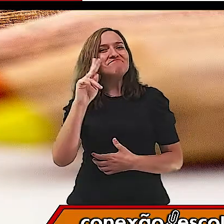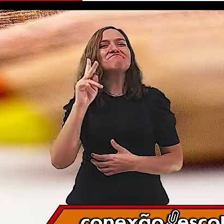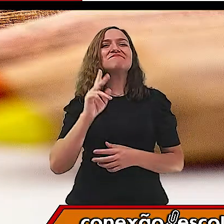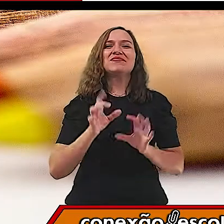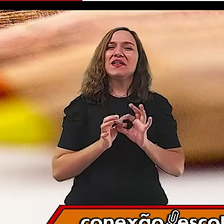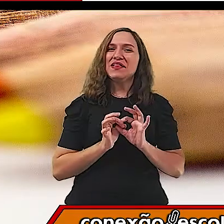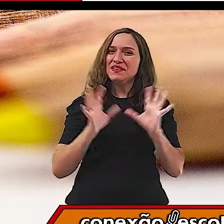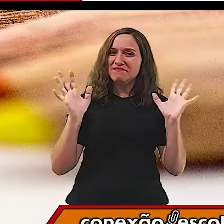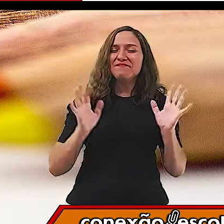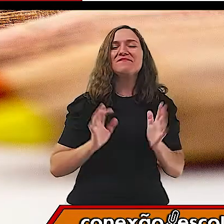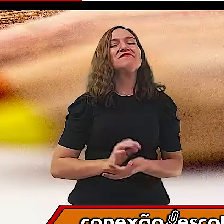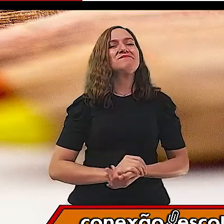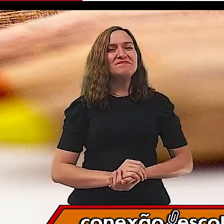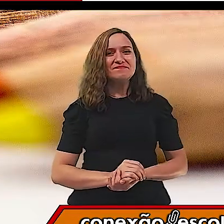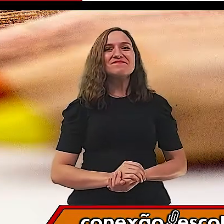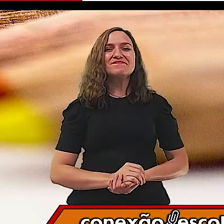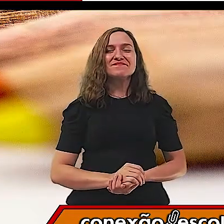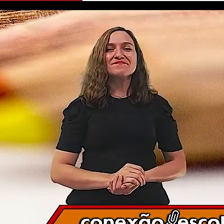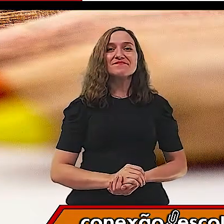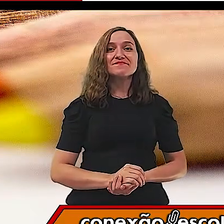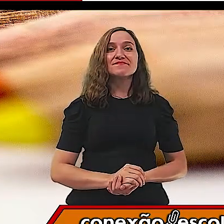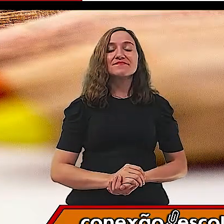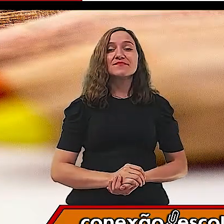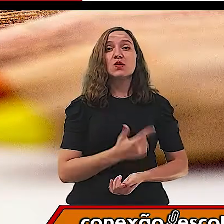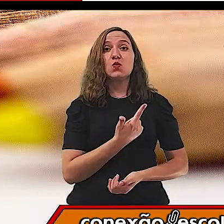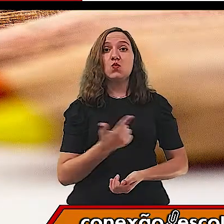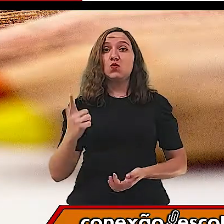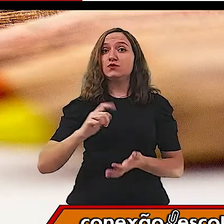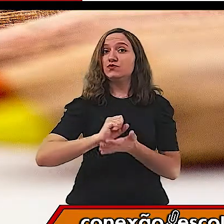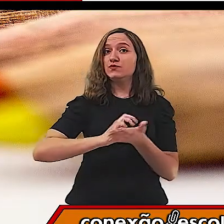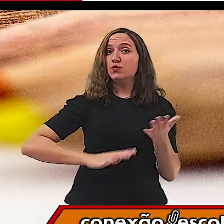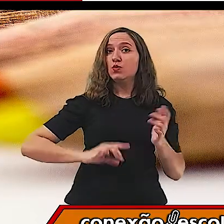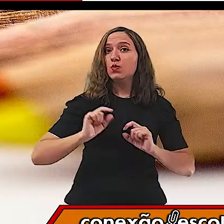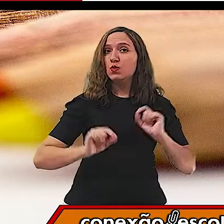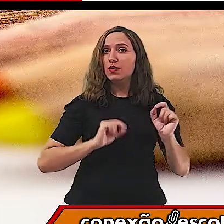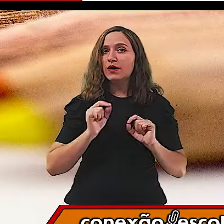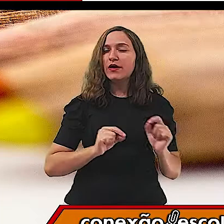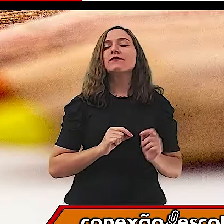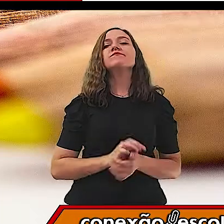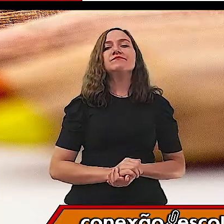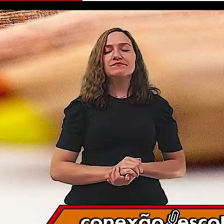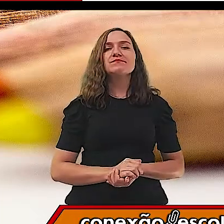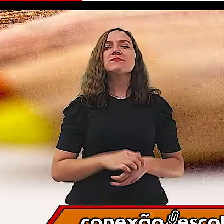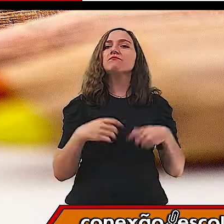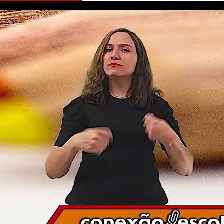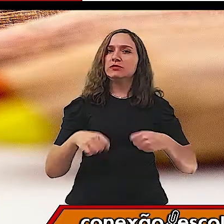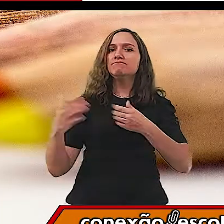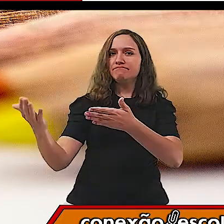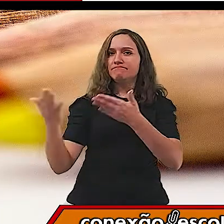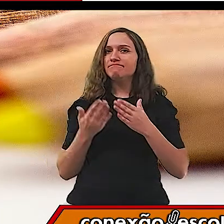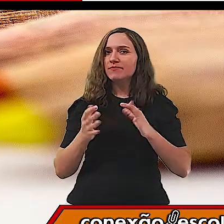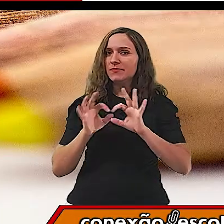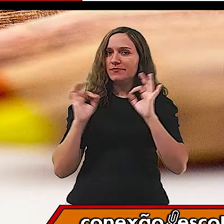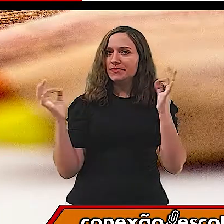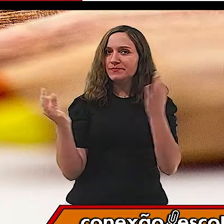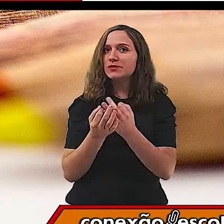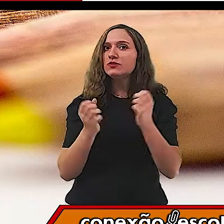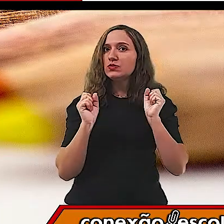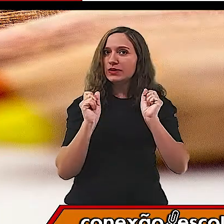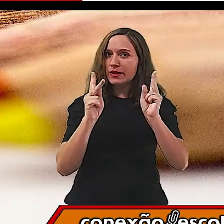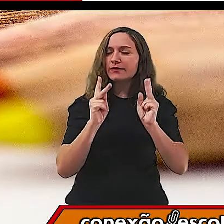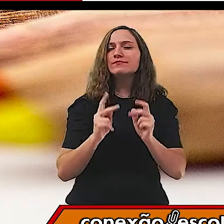permitir. Para a segunda atividade, vocês também vão fazer em família. Um